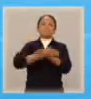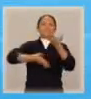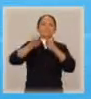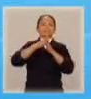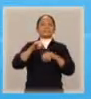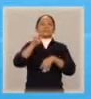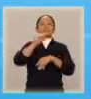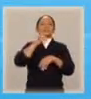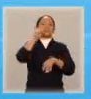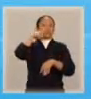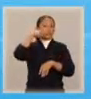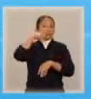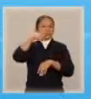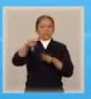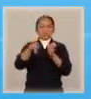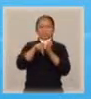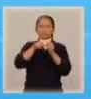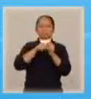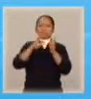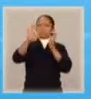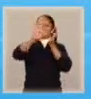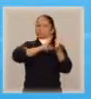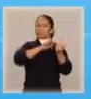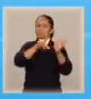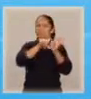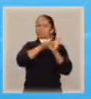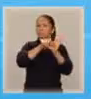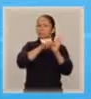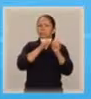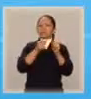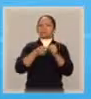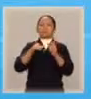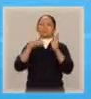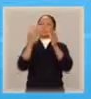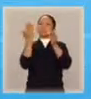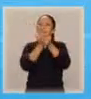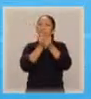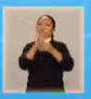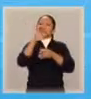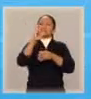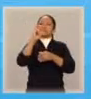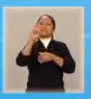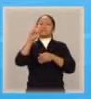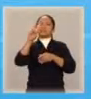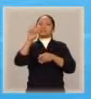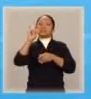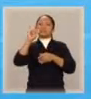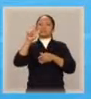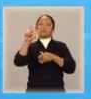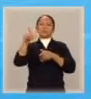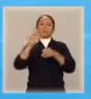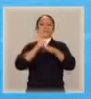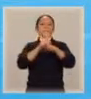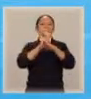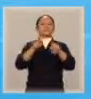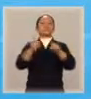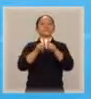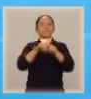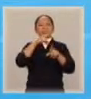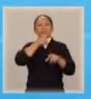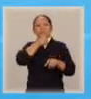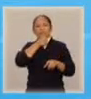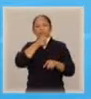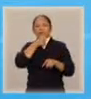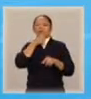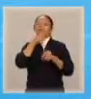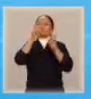o Senado aprovou um projeto que altera um dos artigos do Código de Processo Civil para conceder aos avós o direito de